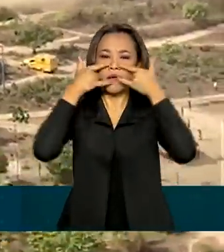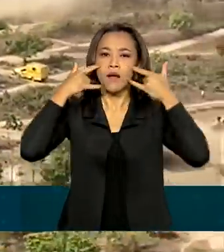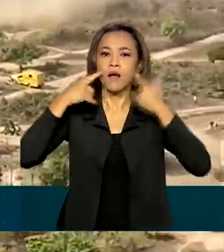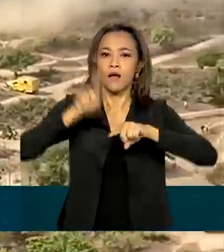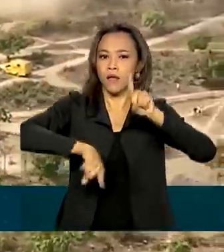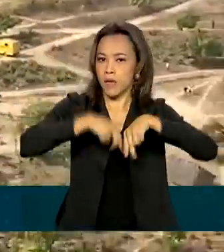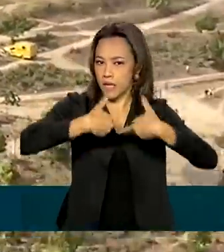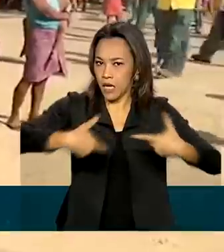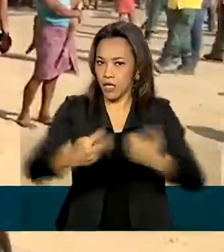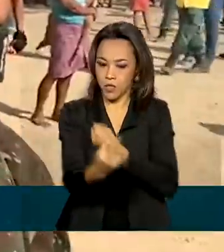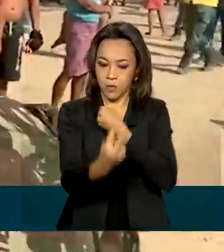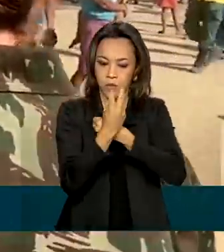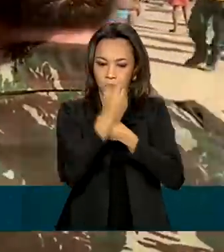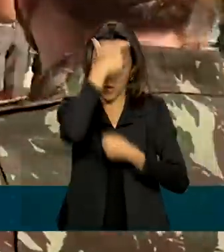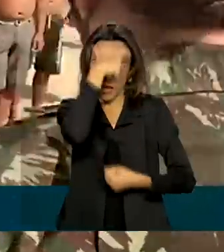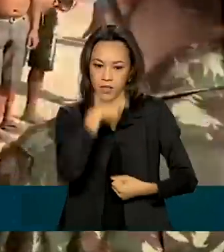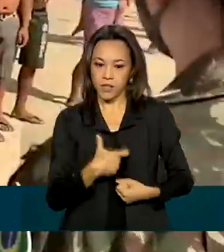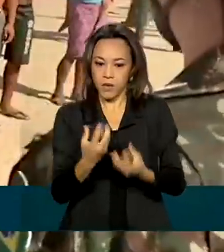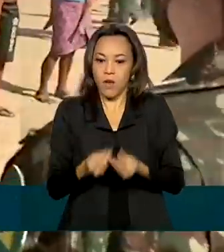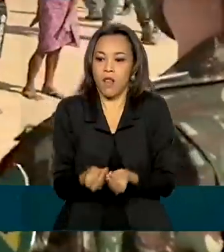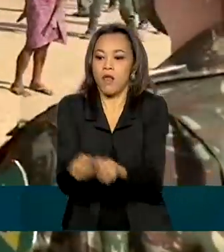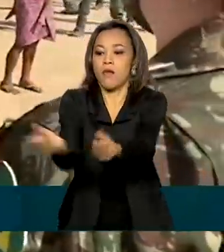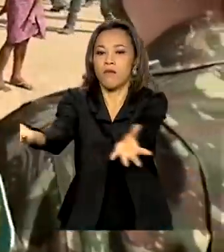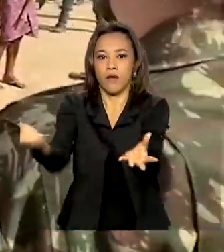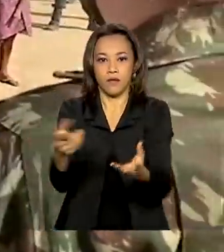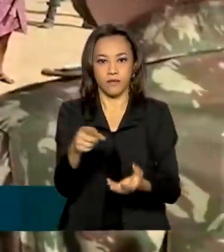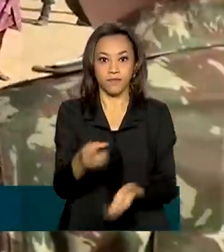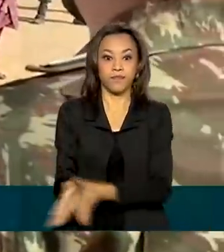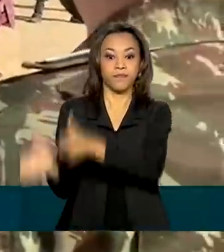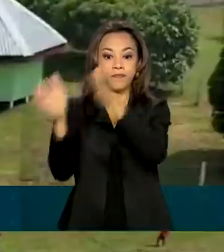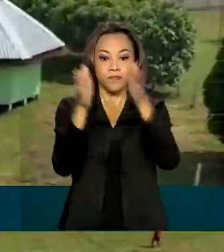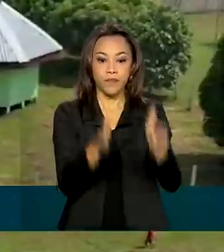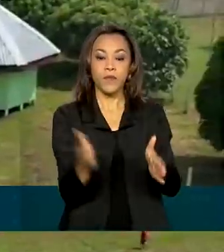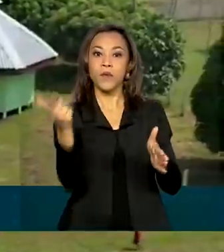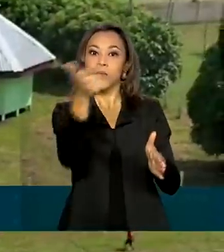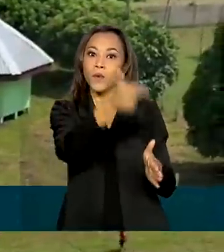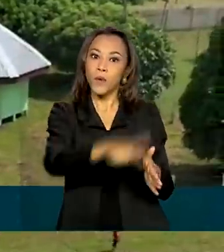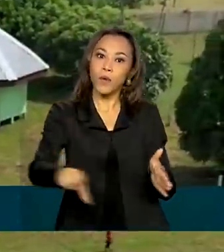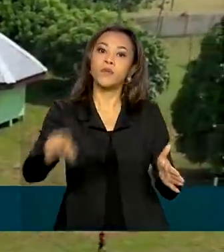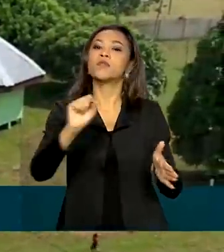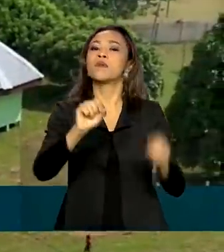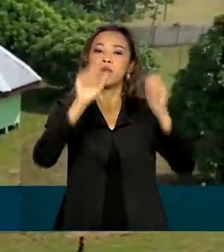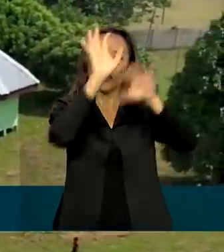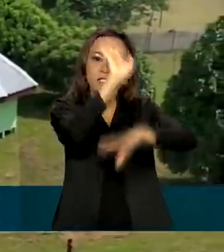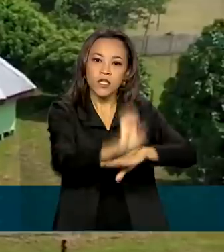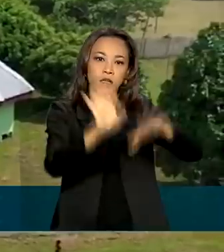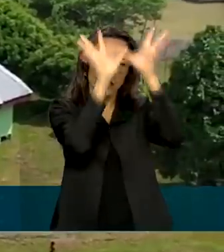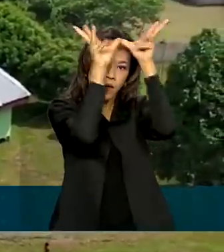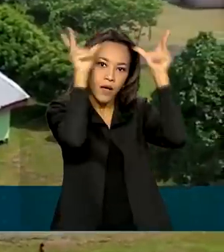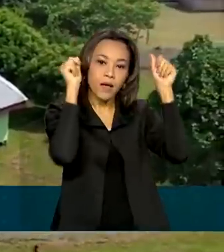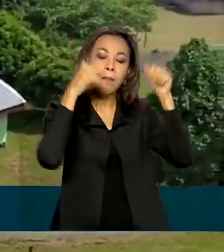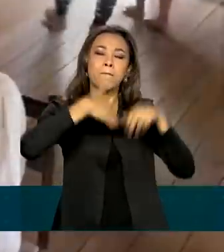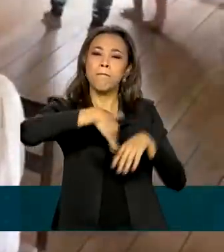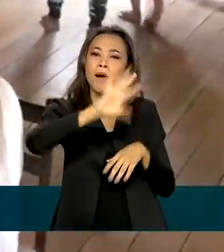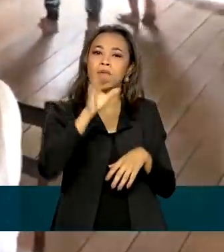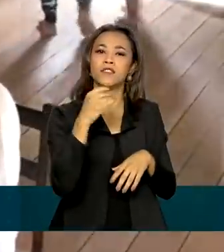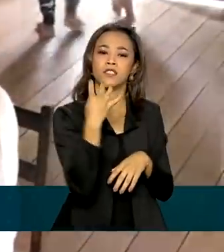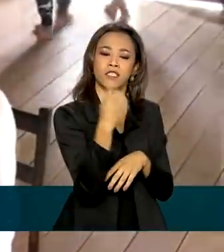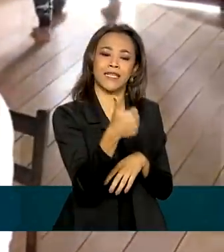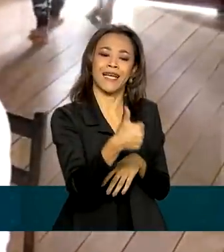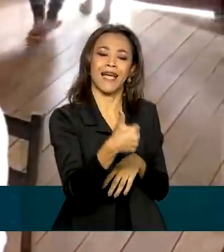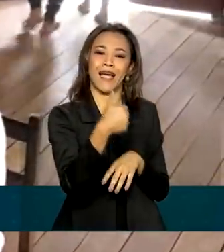proteção individual às comunidades. Já na ação do Alto Juruá, no Acre, foram mais de